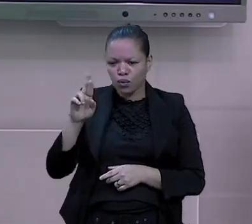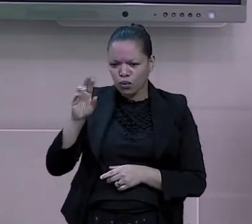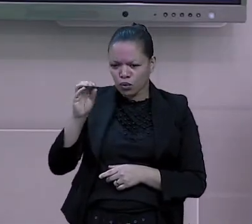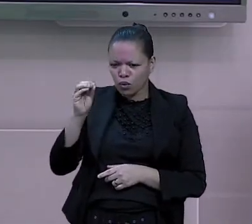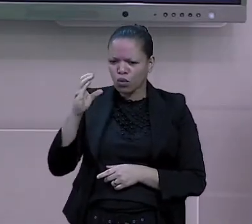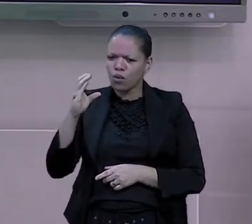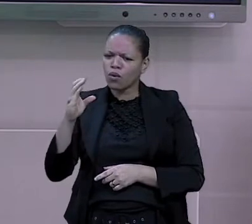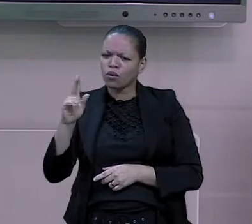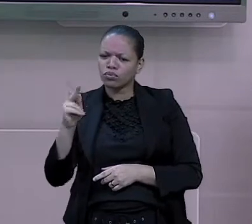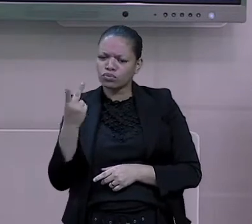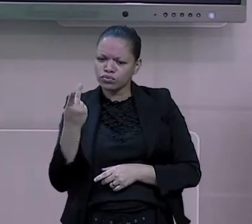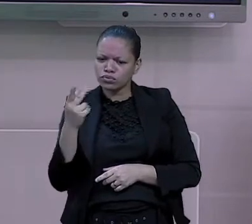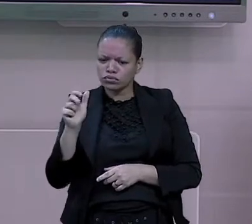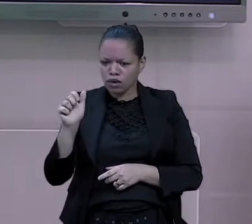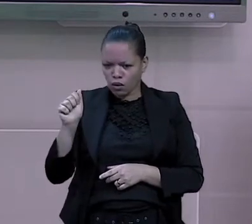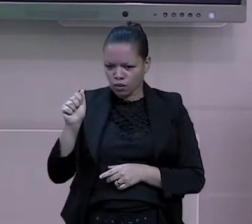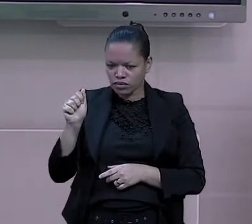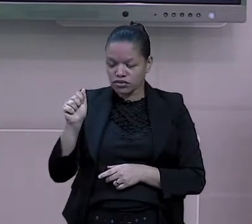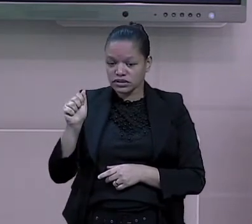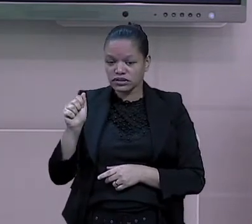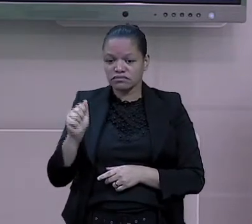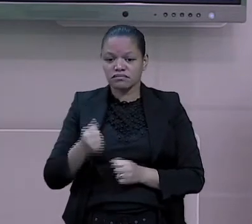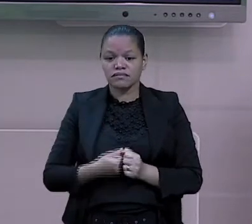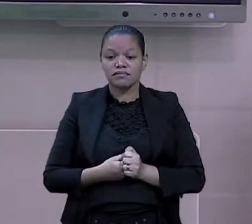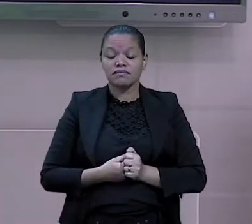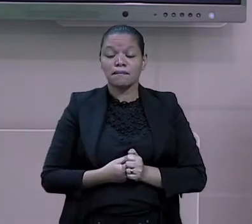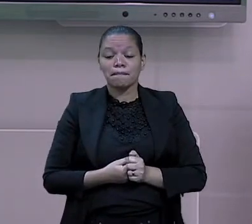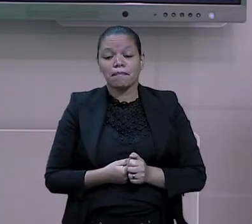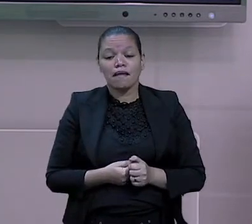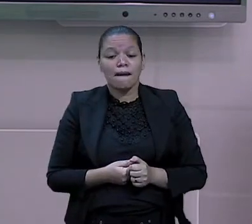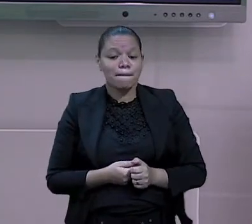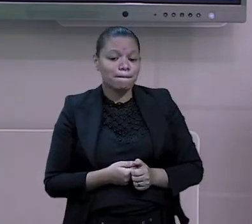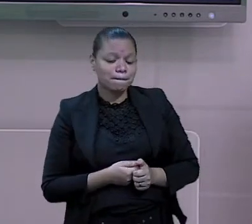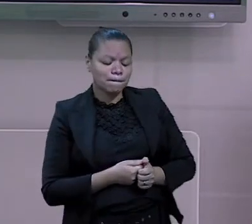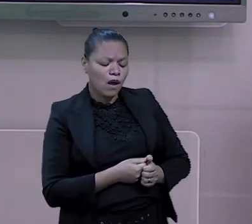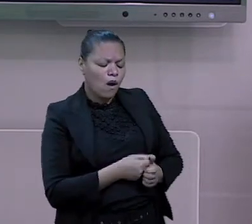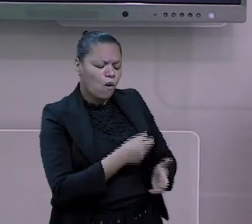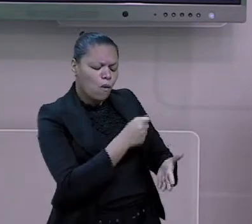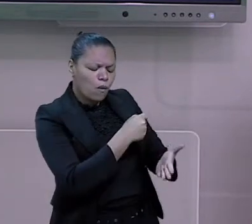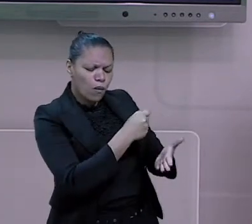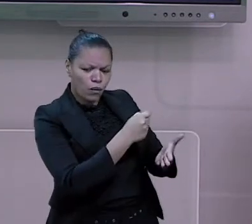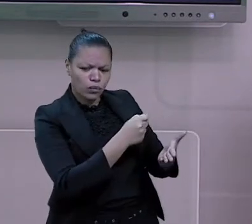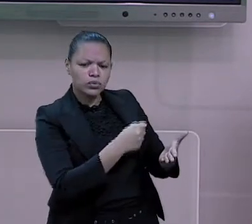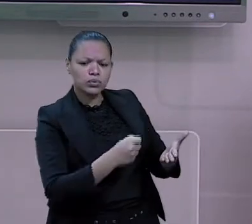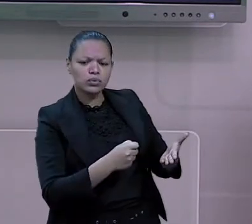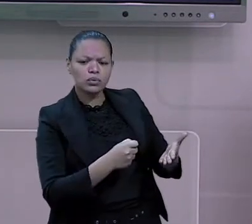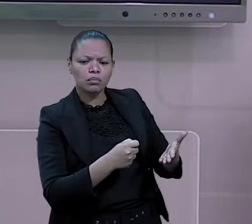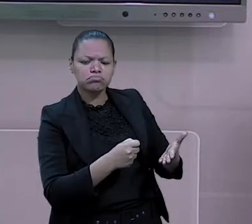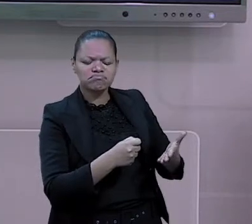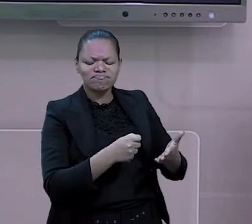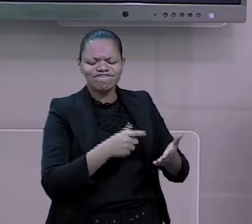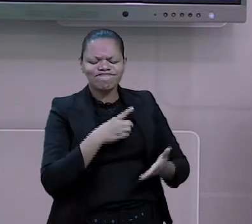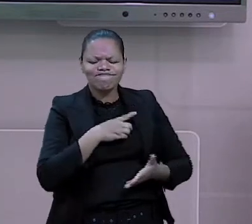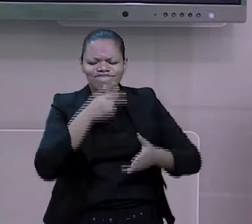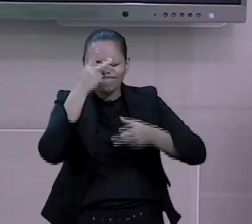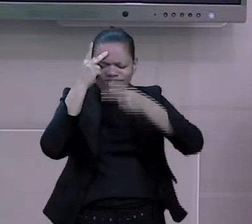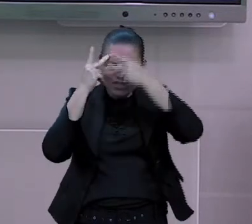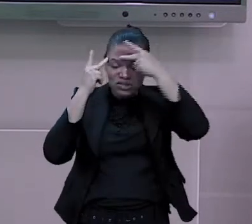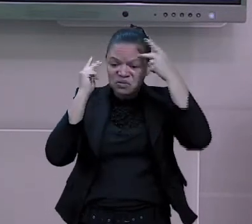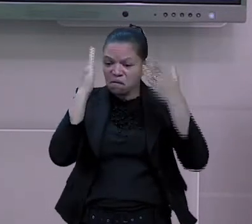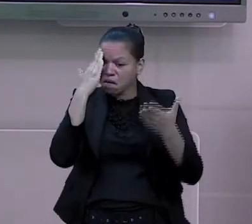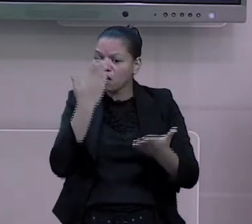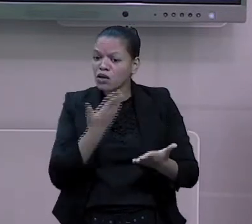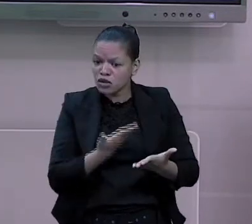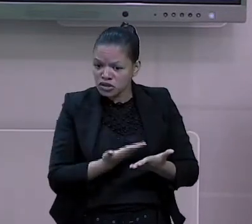controversa. Uns acreditam que ele existiu, outros não, falam que ele foi uma lenda. Mas aos que